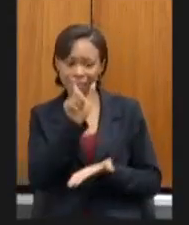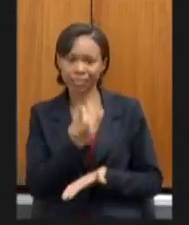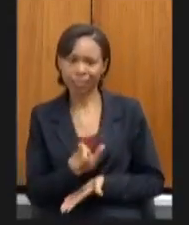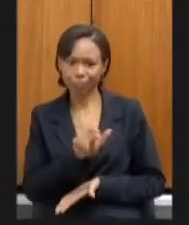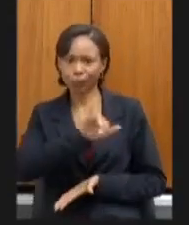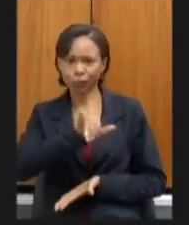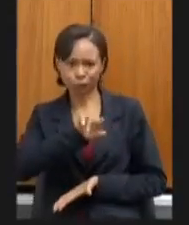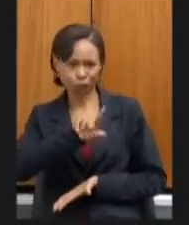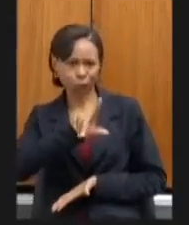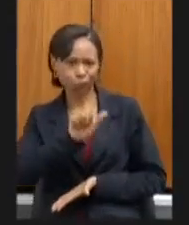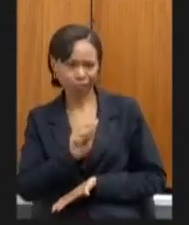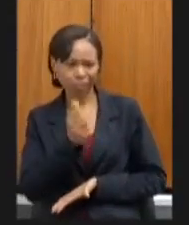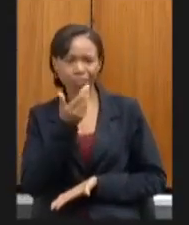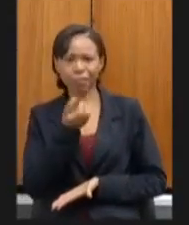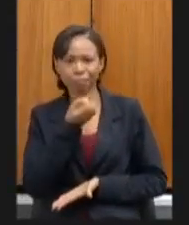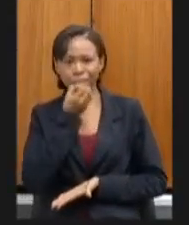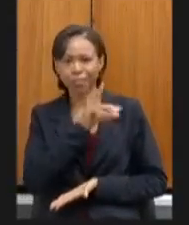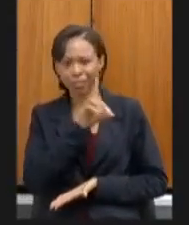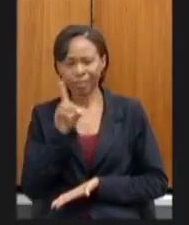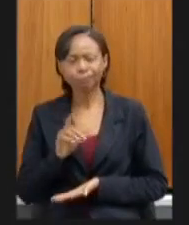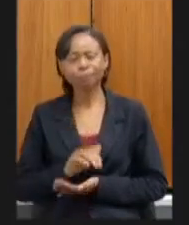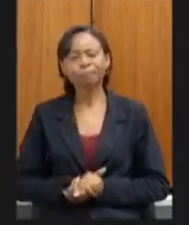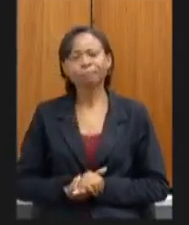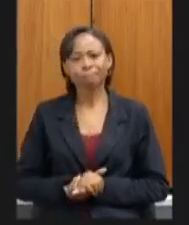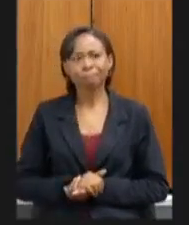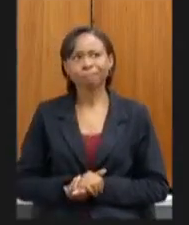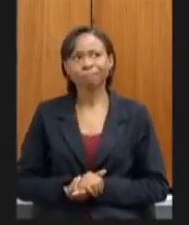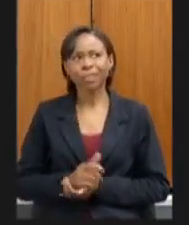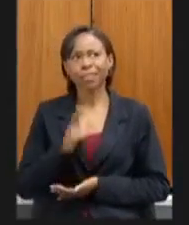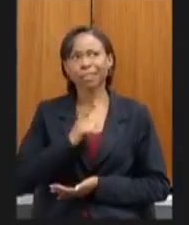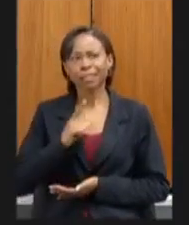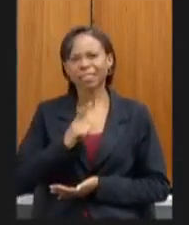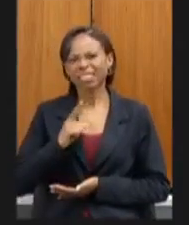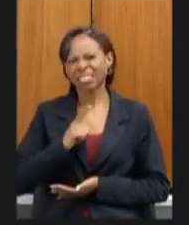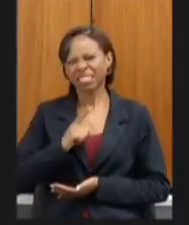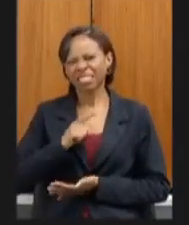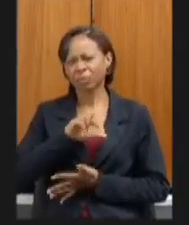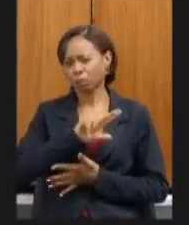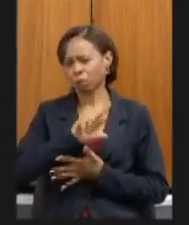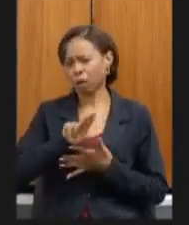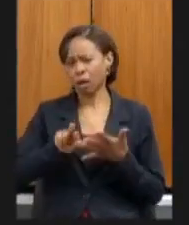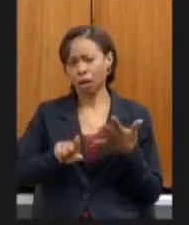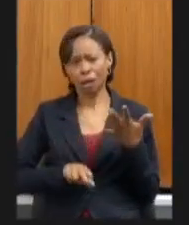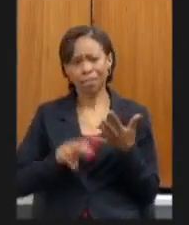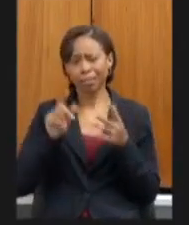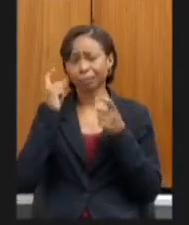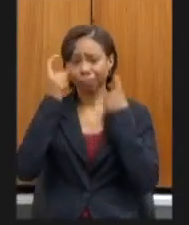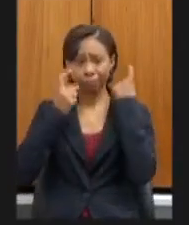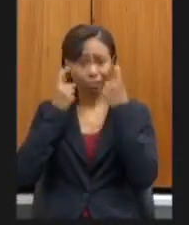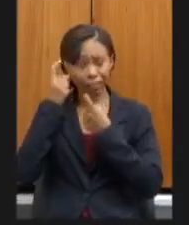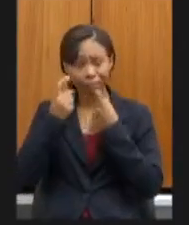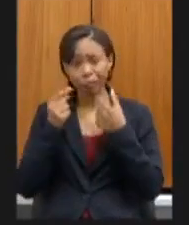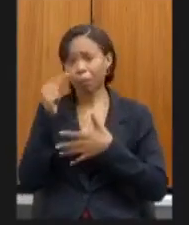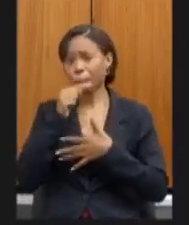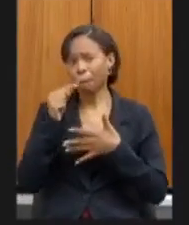bom gente eu tenho aqui várias preocupações e ponderações para poder fazer eu queria